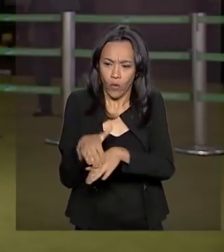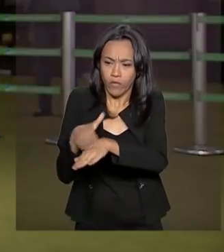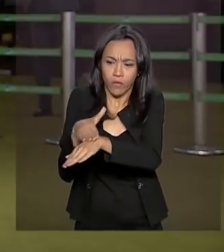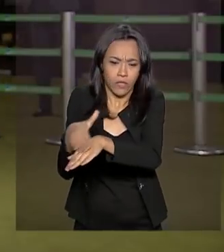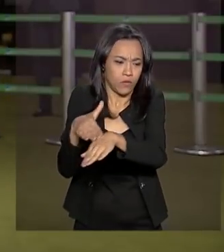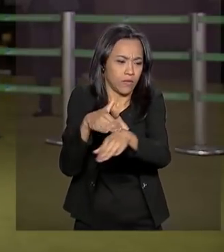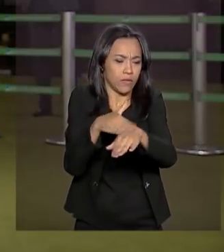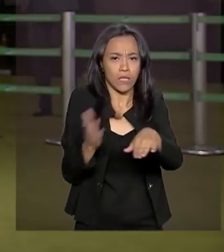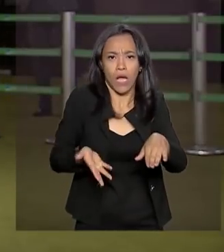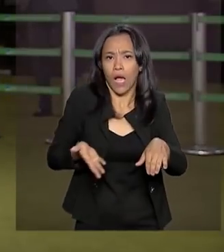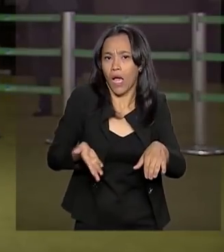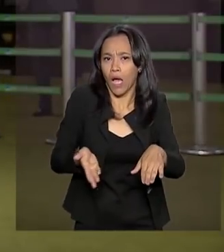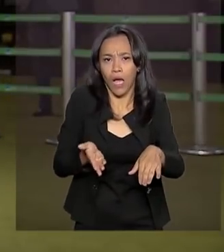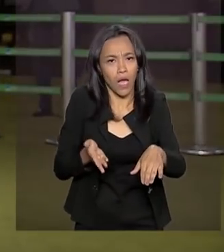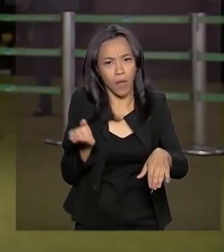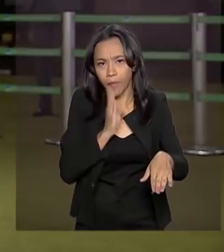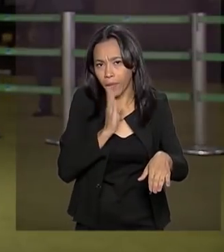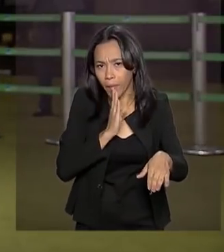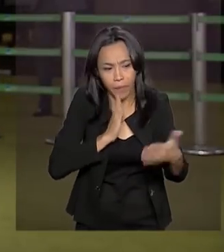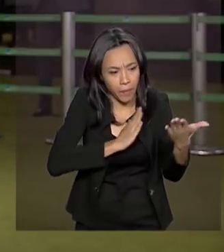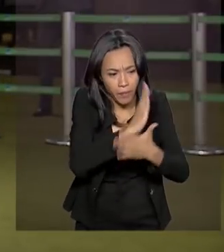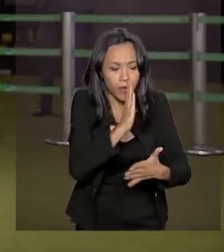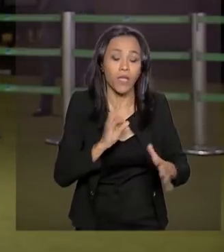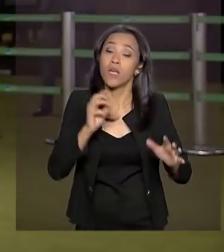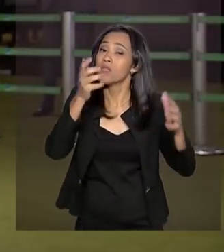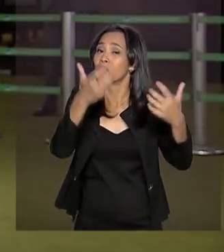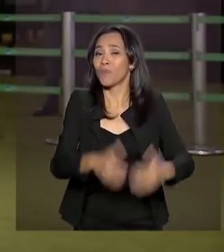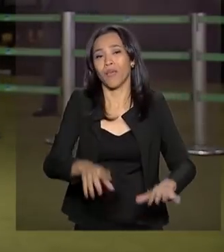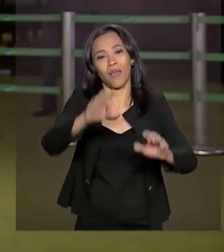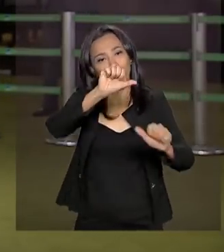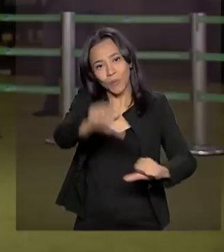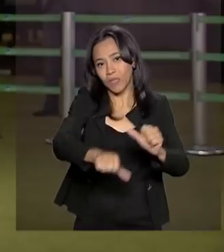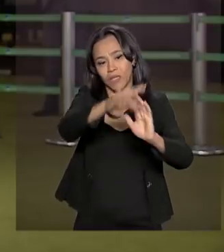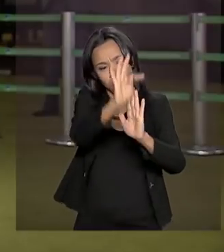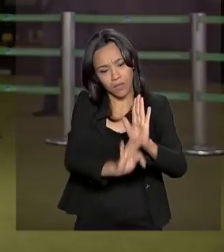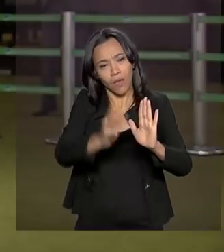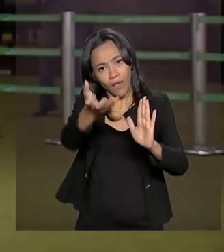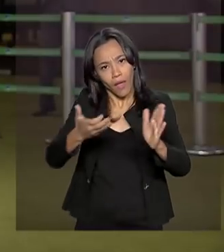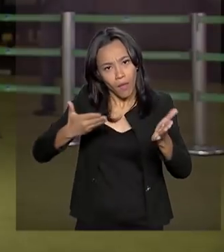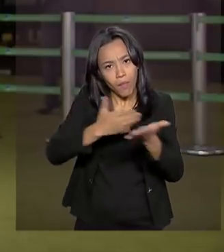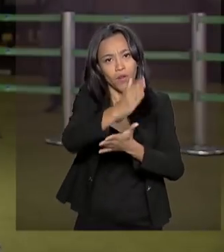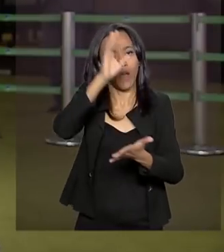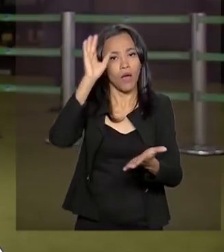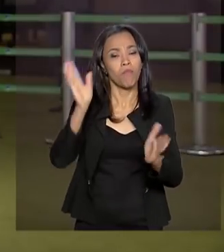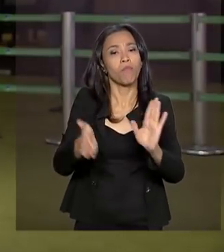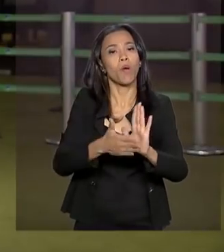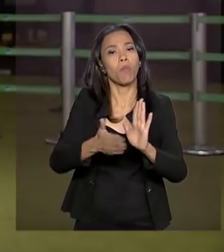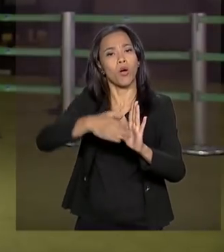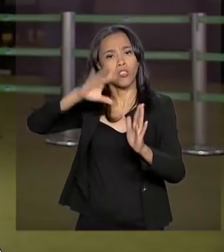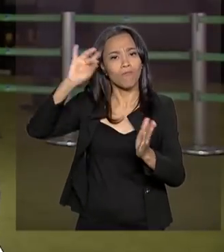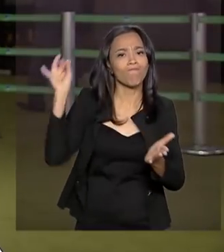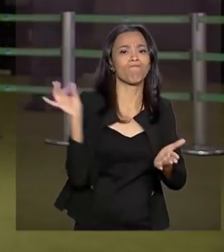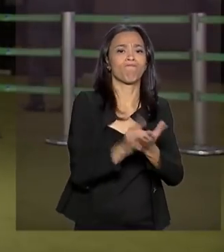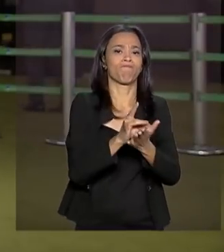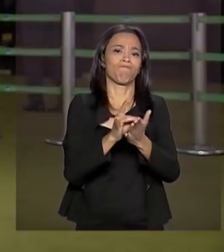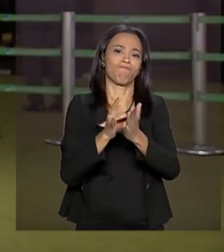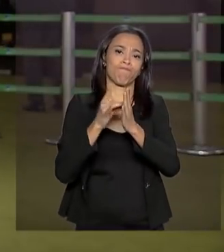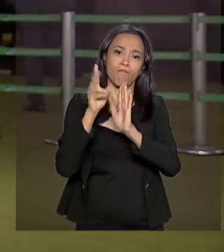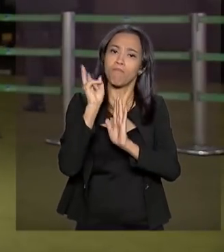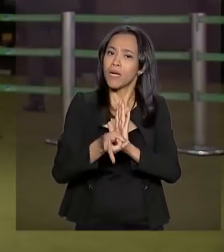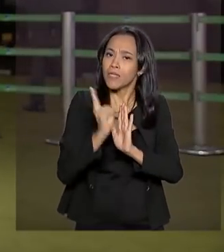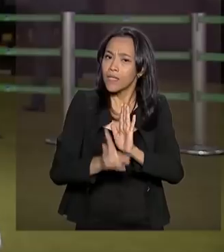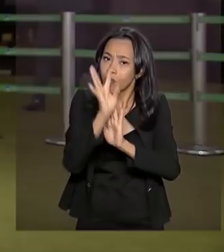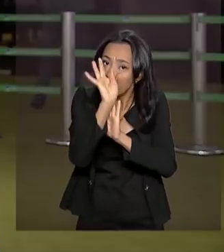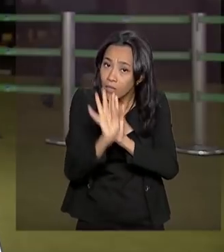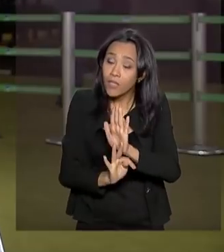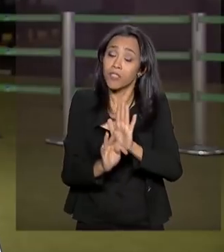com mais agilidade essa reforma. Já disse que não quer alterações no texto, quer aprovar a proposta original justamente para minimizar as